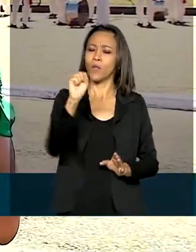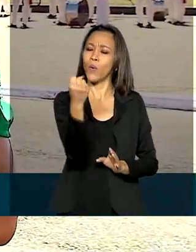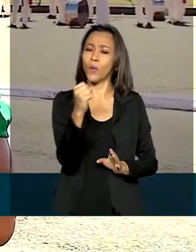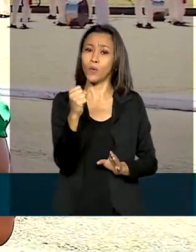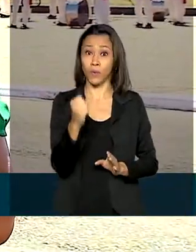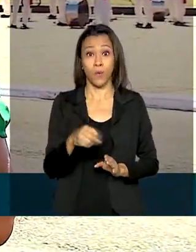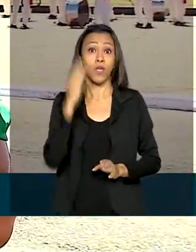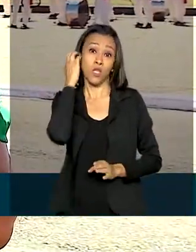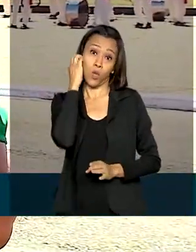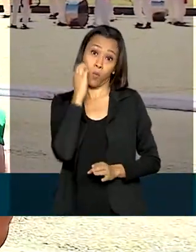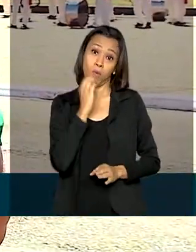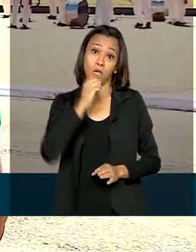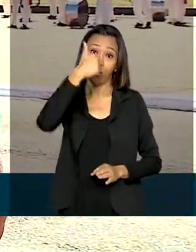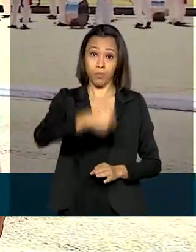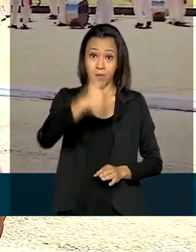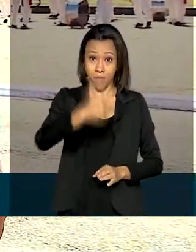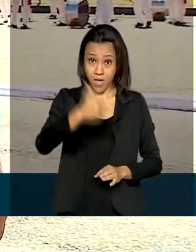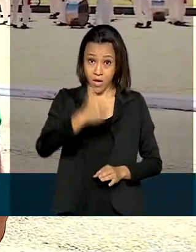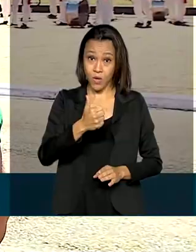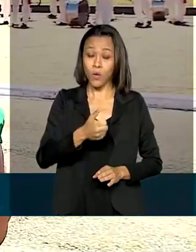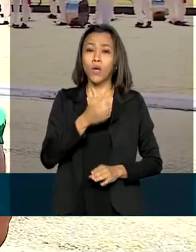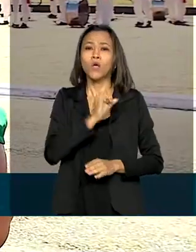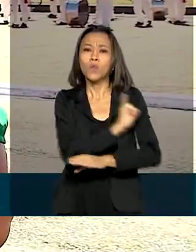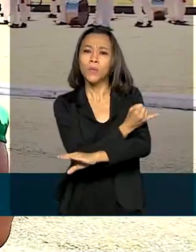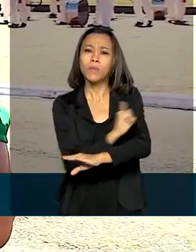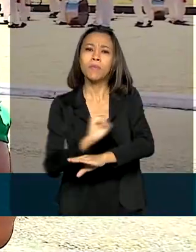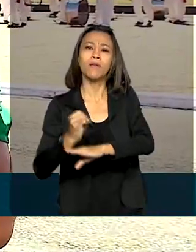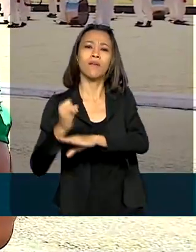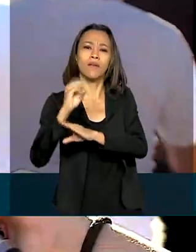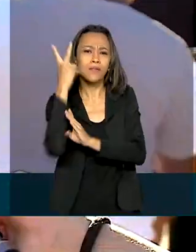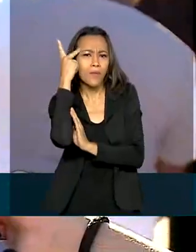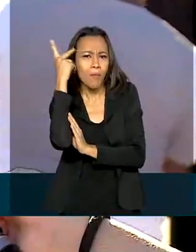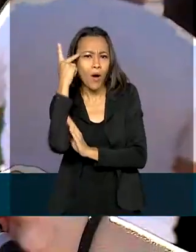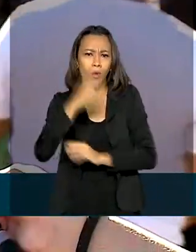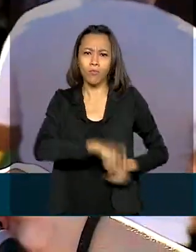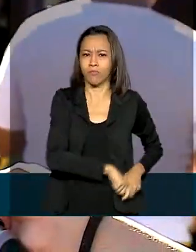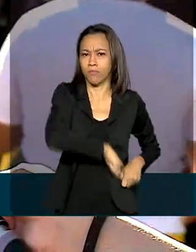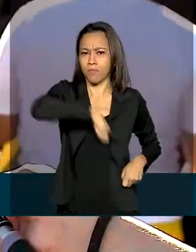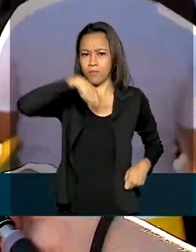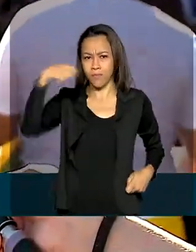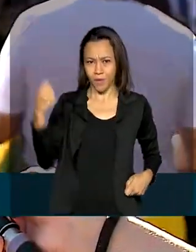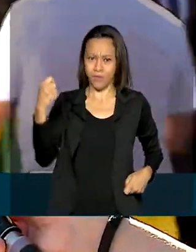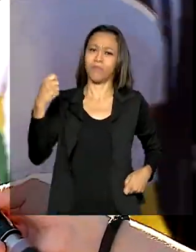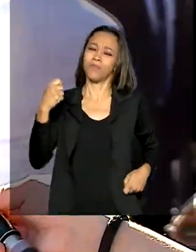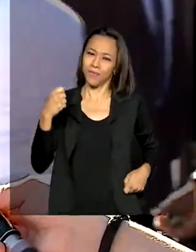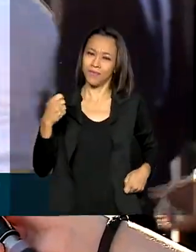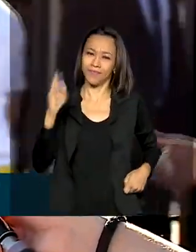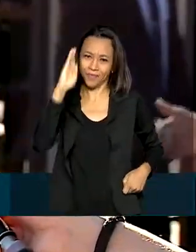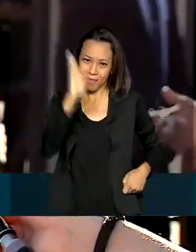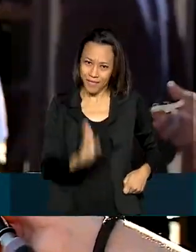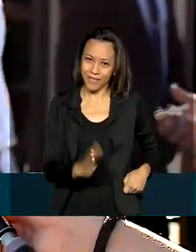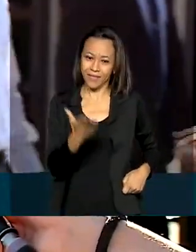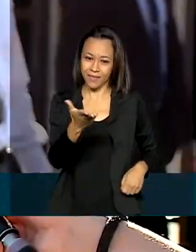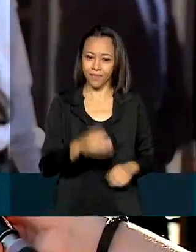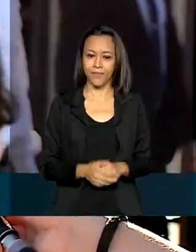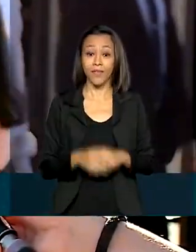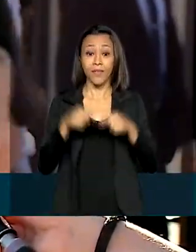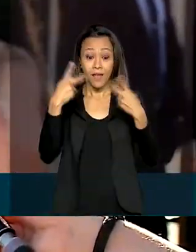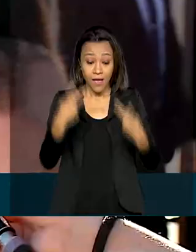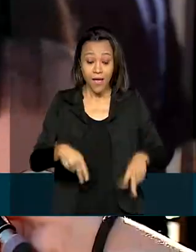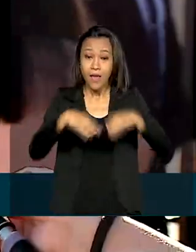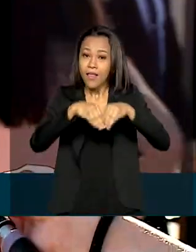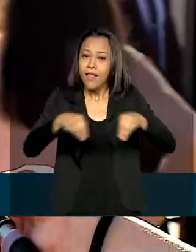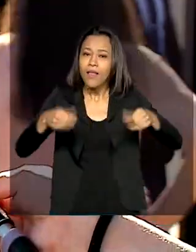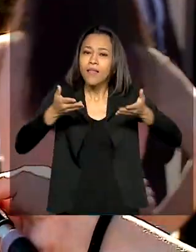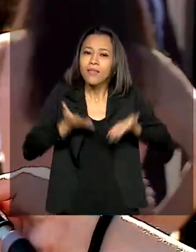I, às margens do rio Ipiranga, proclamou a independência do Brasil. Nosso país é a terra que a gente nasceu, é o lugar que a gente